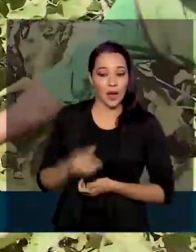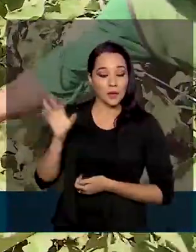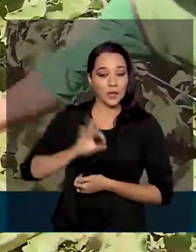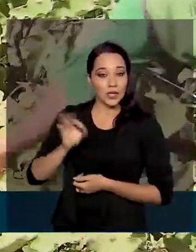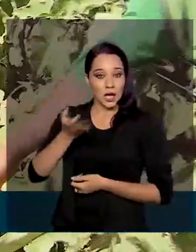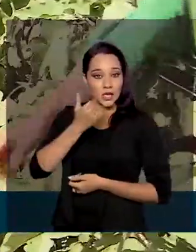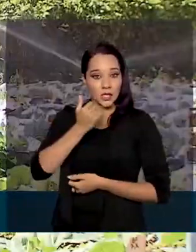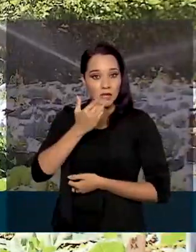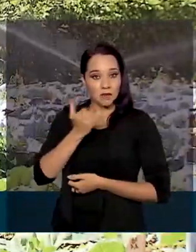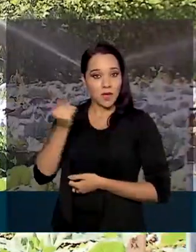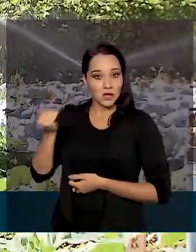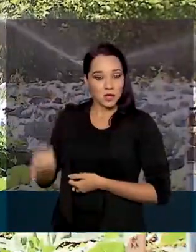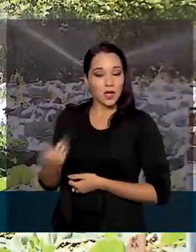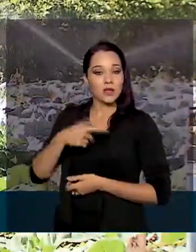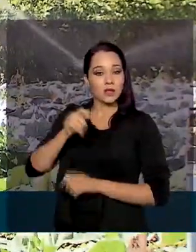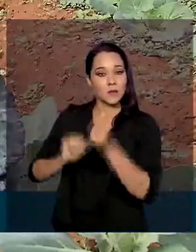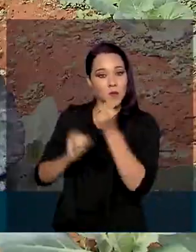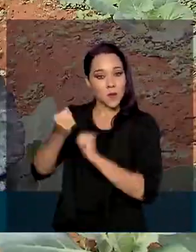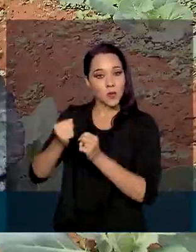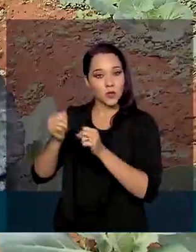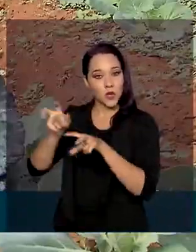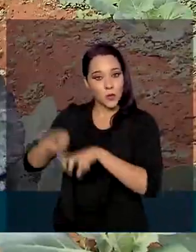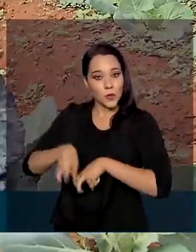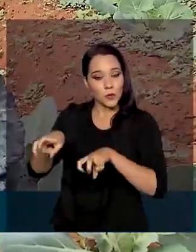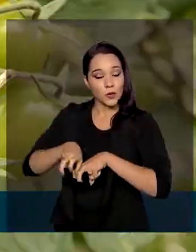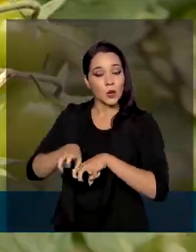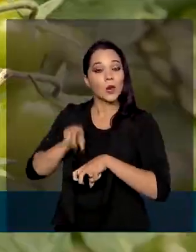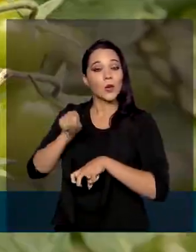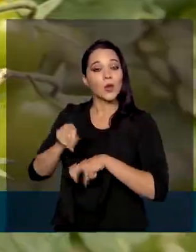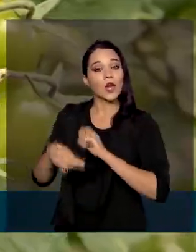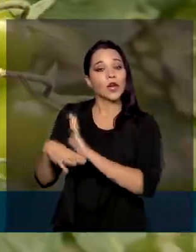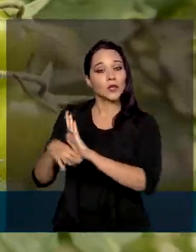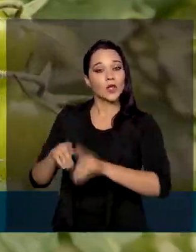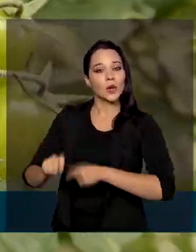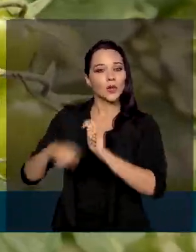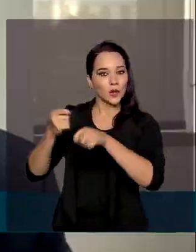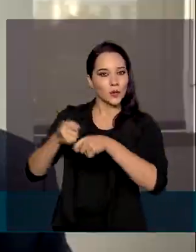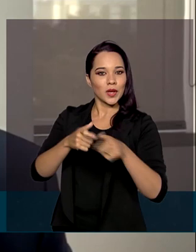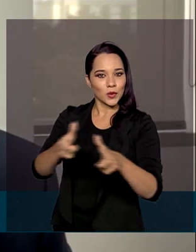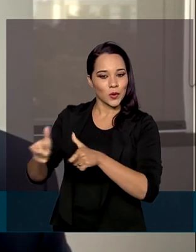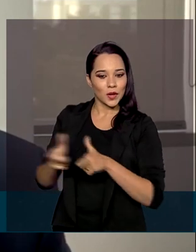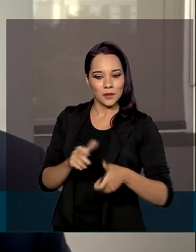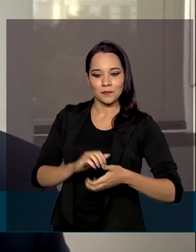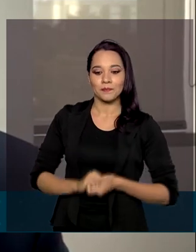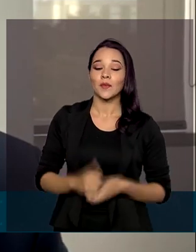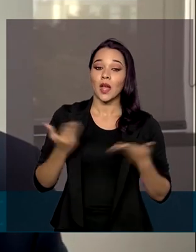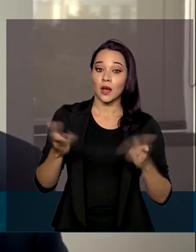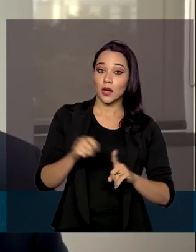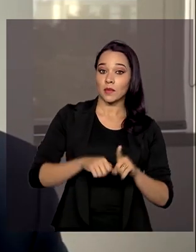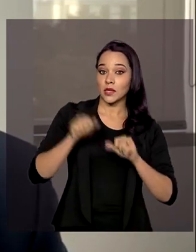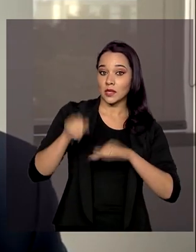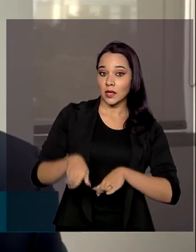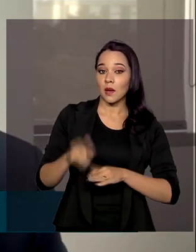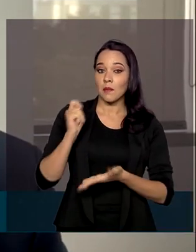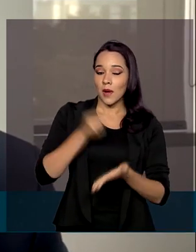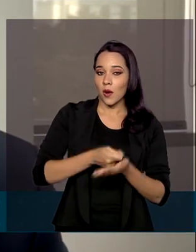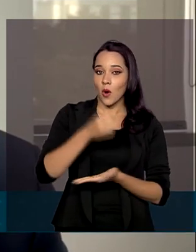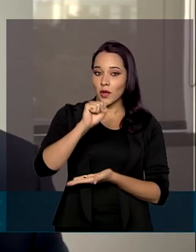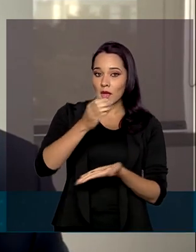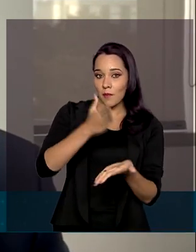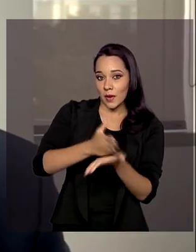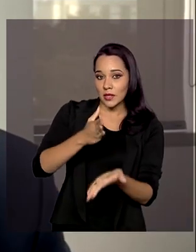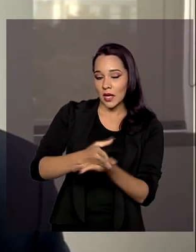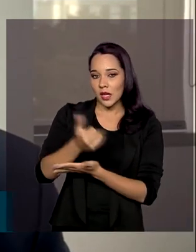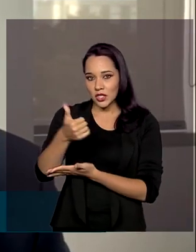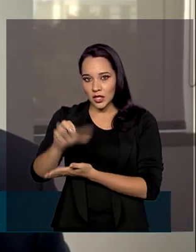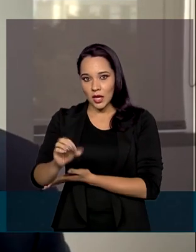alimentos vem dessa produção, o que movimenta a economia local. Agora em setembro, pagamos a oitava parcela, do total